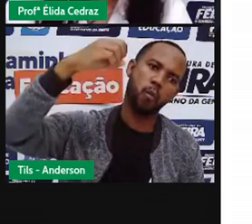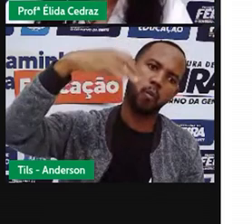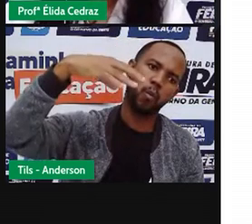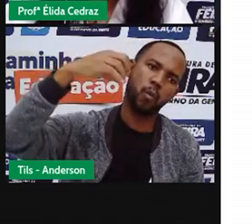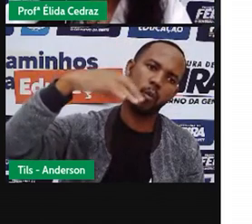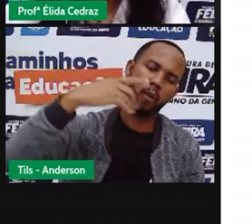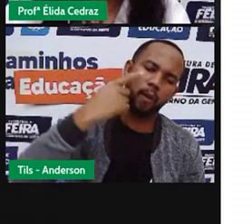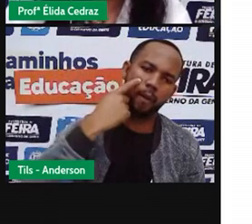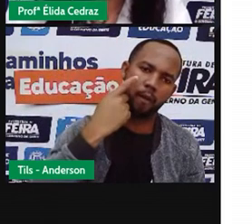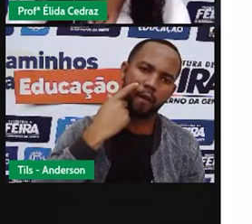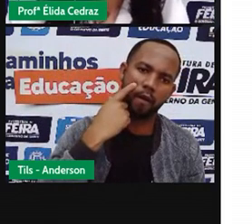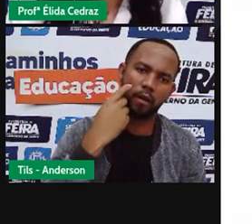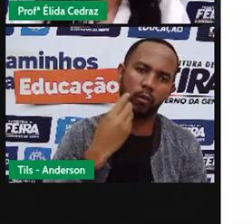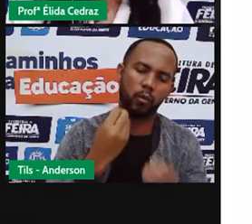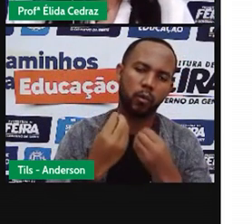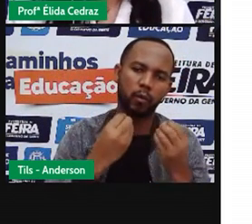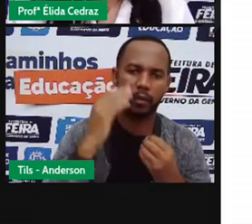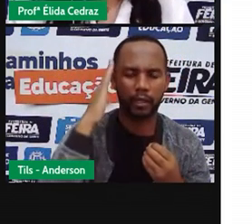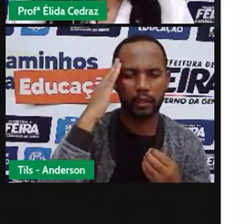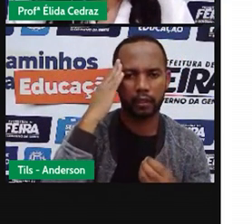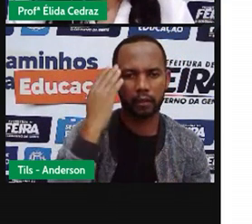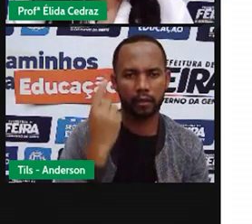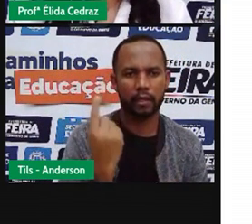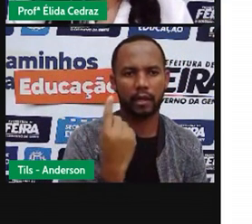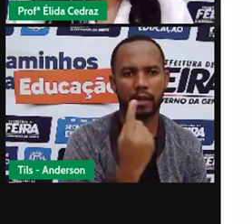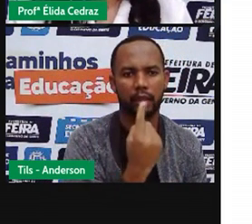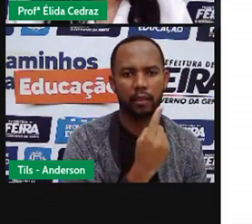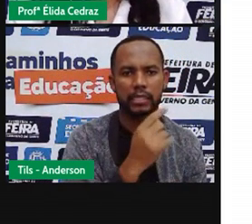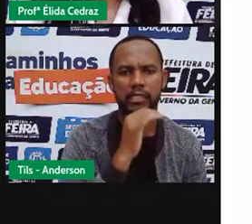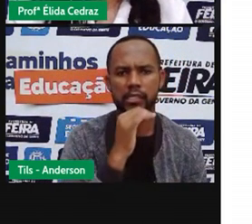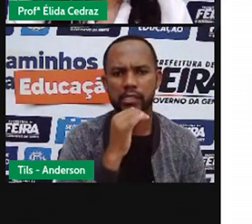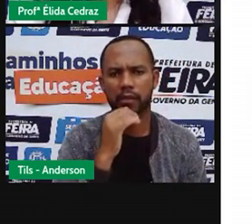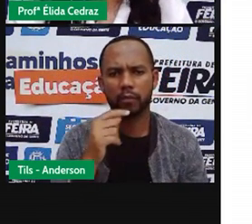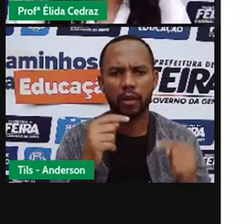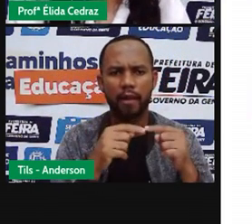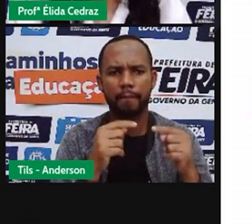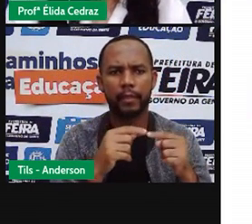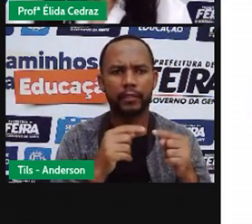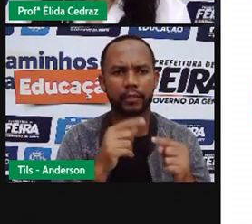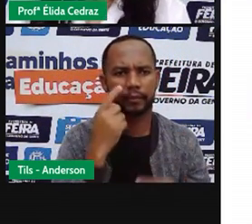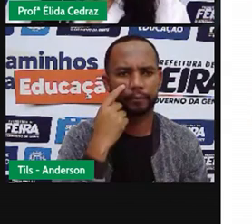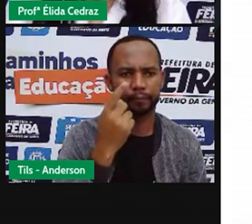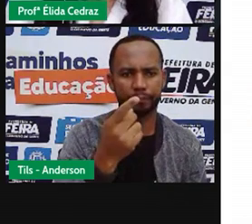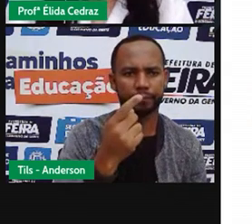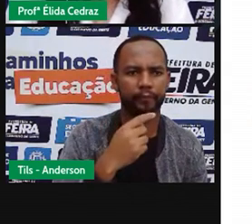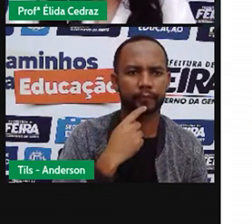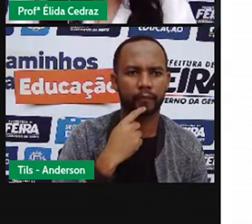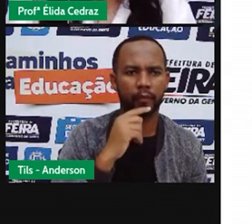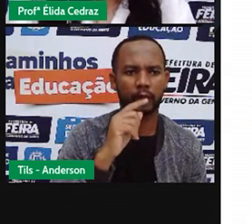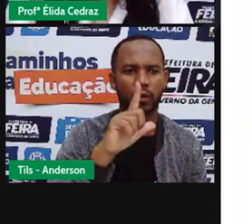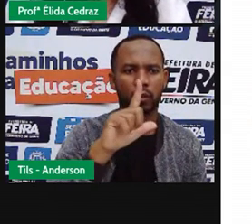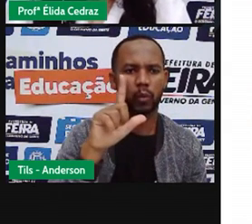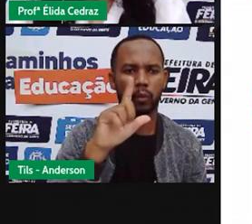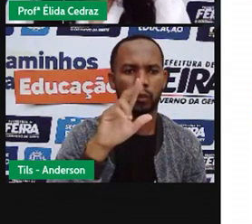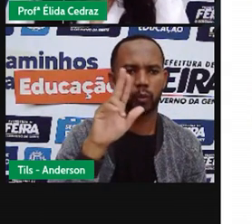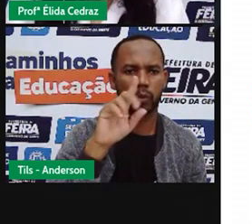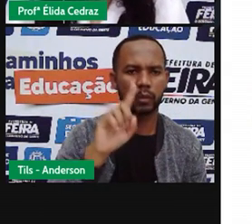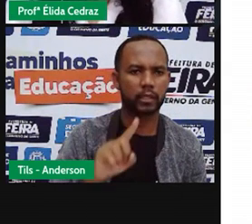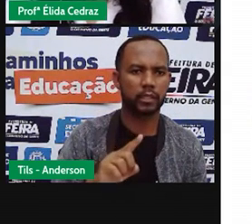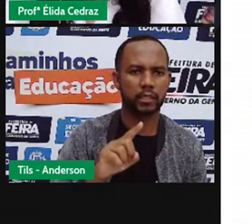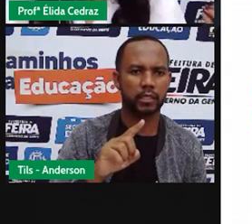Vamos entender o que cada um desses termos significa? A luz natural.